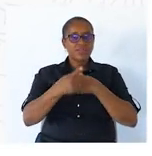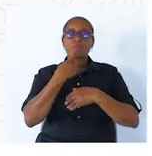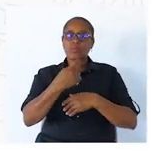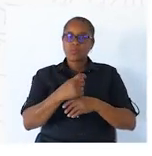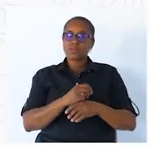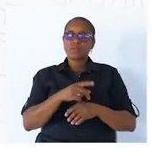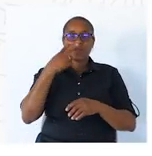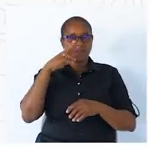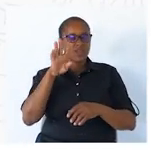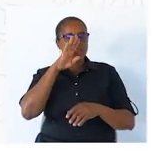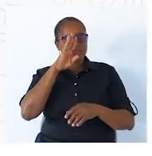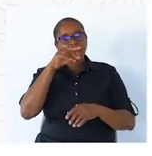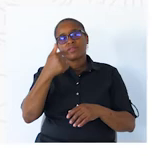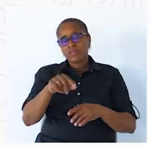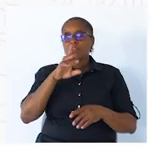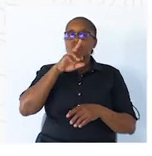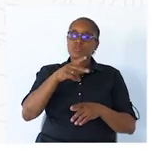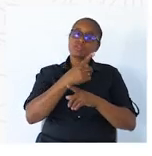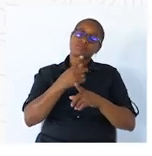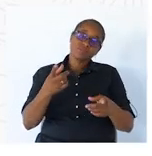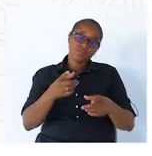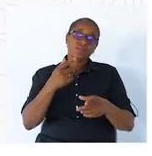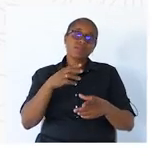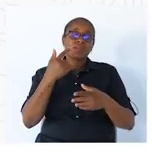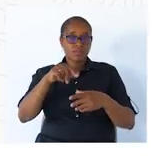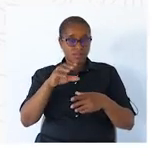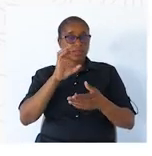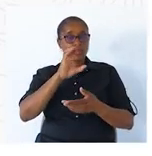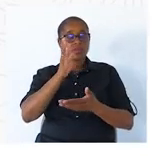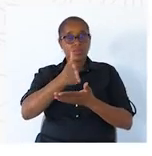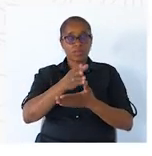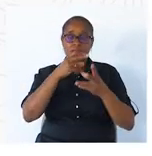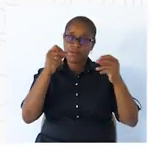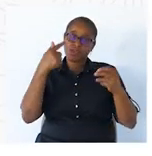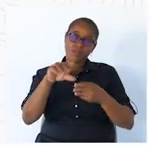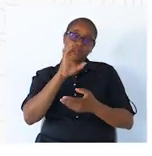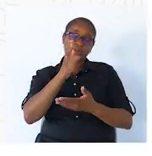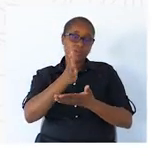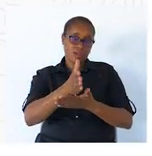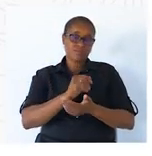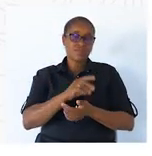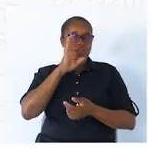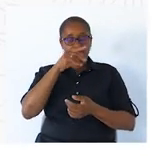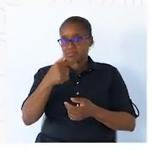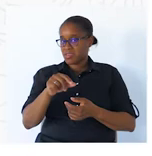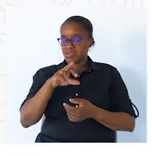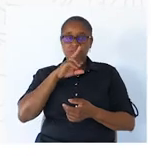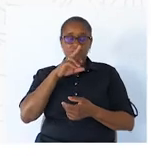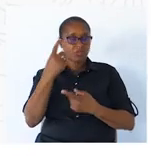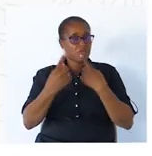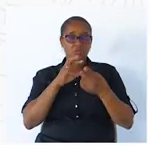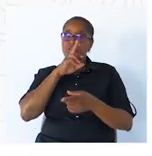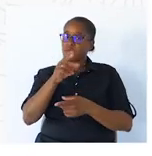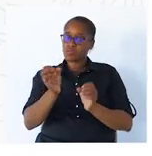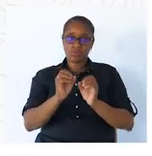pergunta para ver se obterem a resposta. Quer dizer que tem um complemento direto. Que a frase tem um complemento direto. E se não obtiverem nenhuma